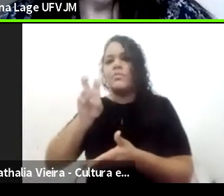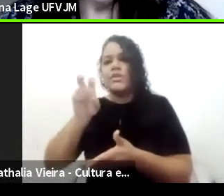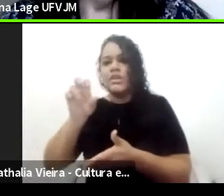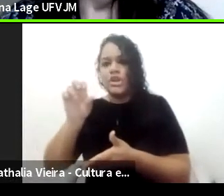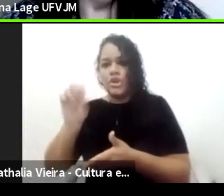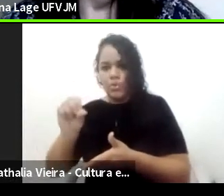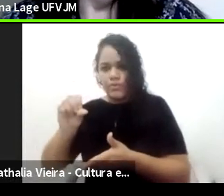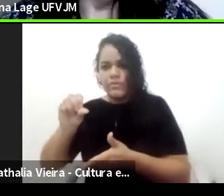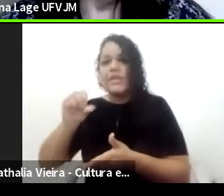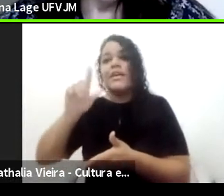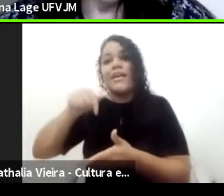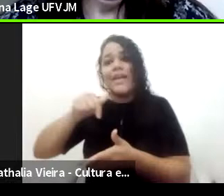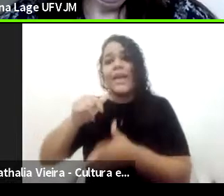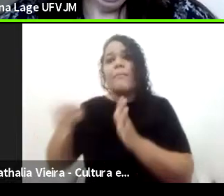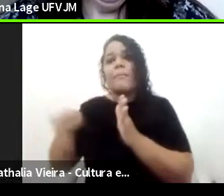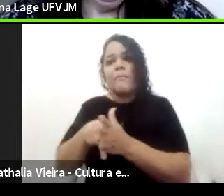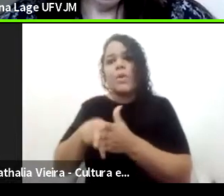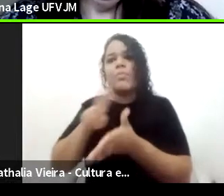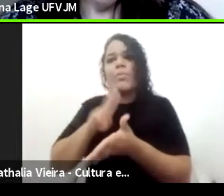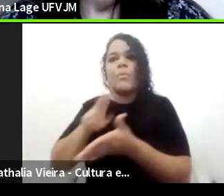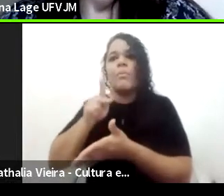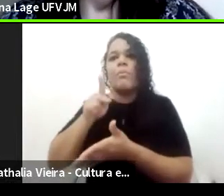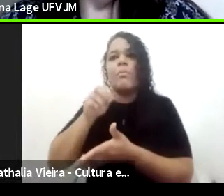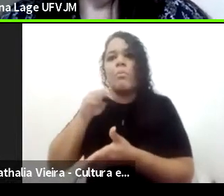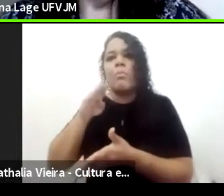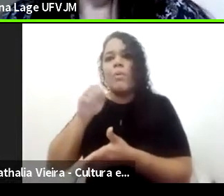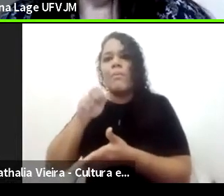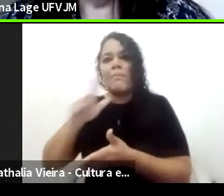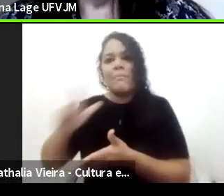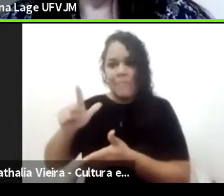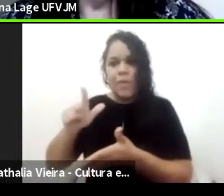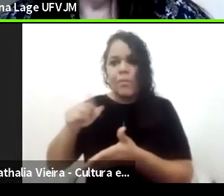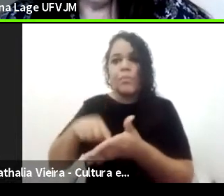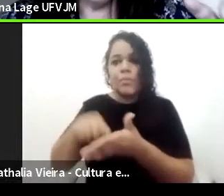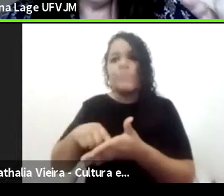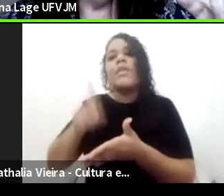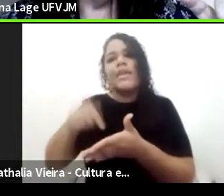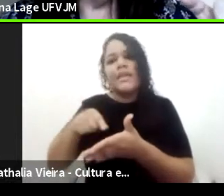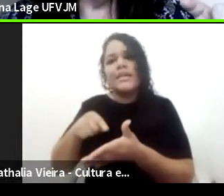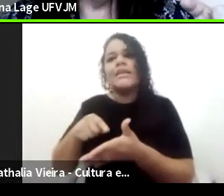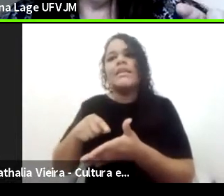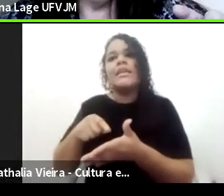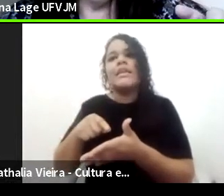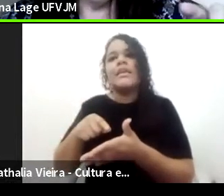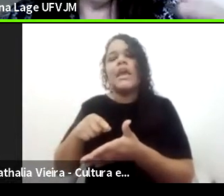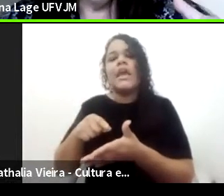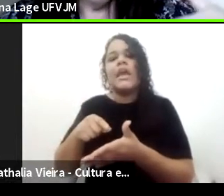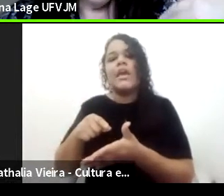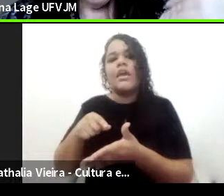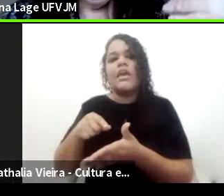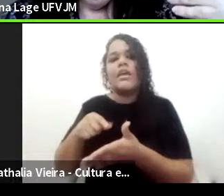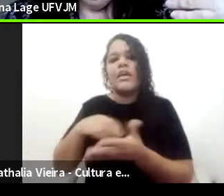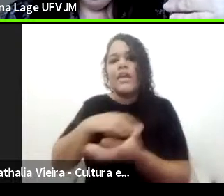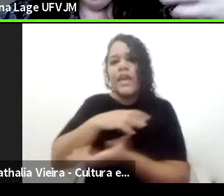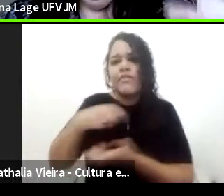reforma que seria uma reforma dos estudos menores, né? Muito preocupado, então, dizer assim, em